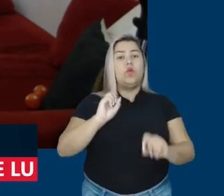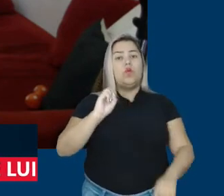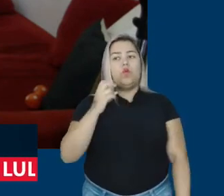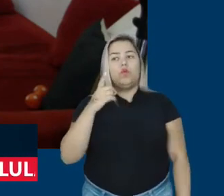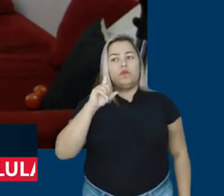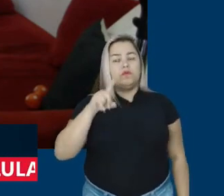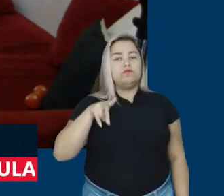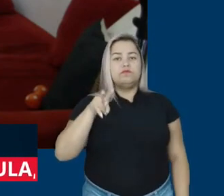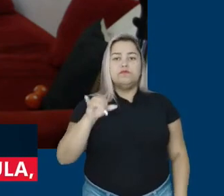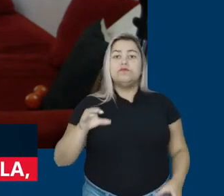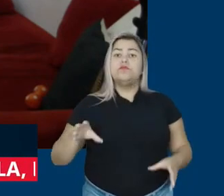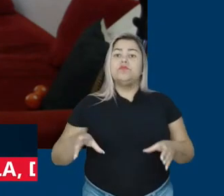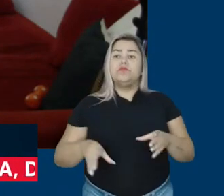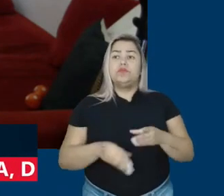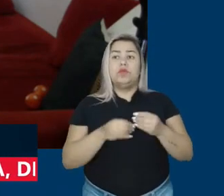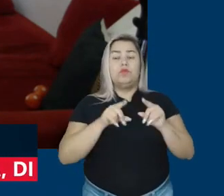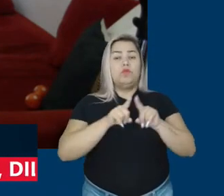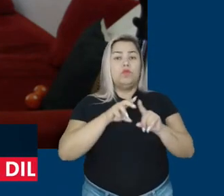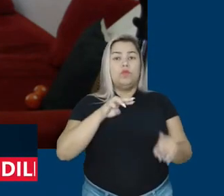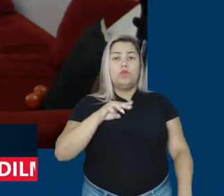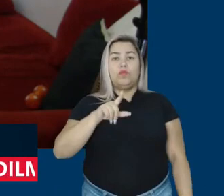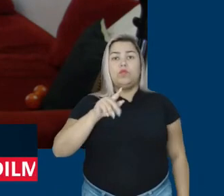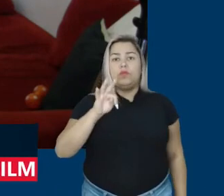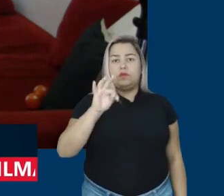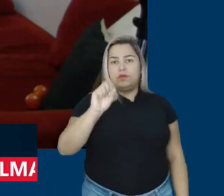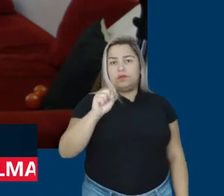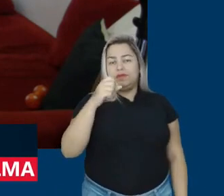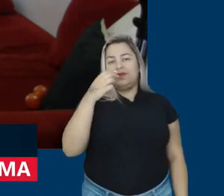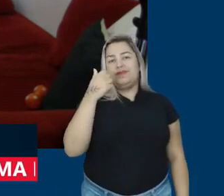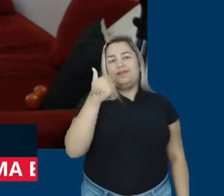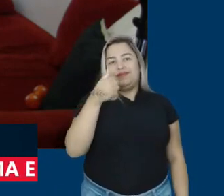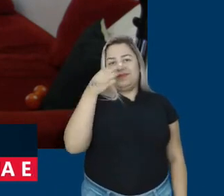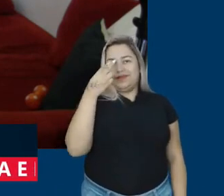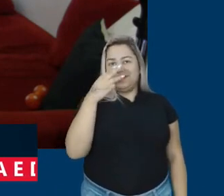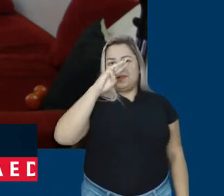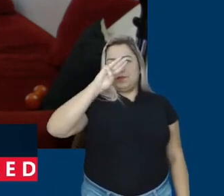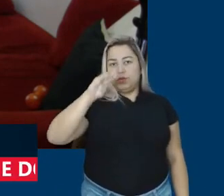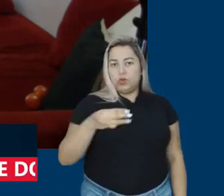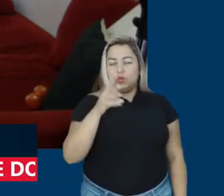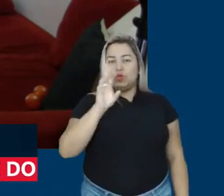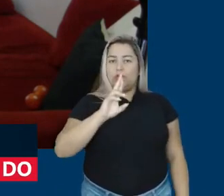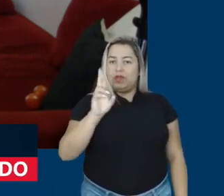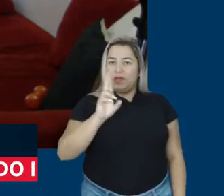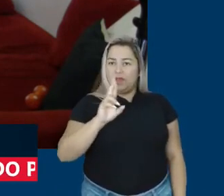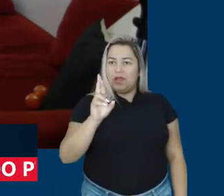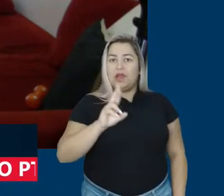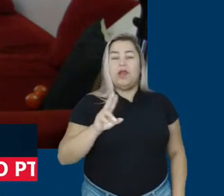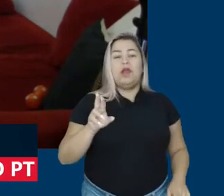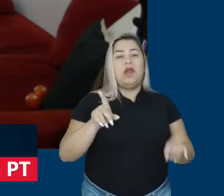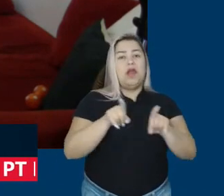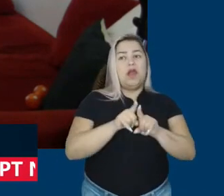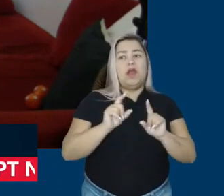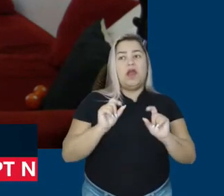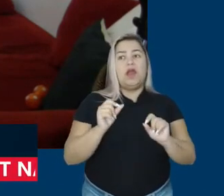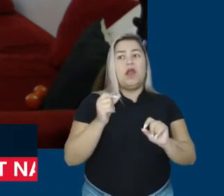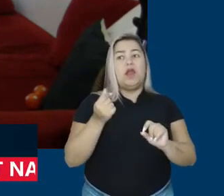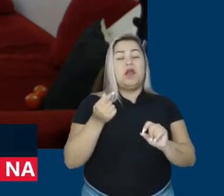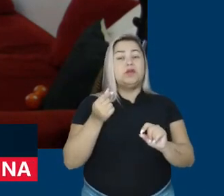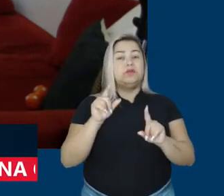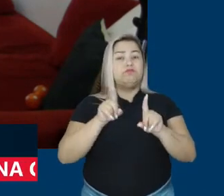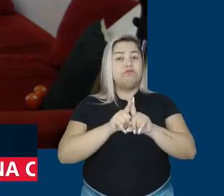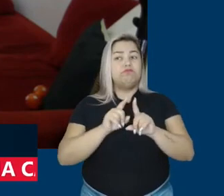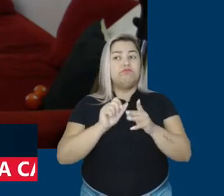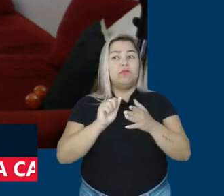vai desde a aplicação de multas, que podem chegar aí até 13 milhões de reais, até a suspensão das atividades